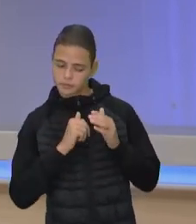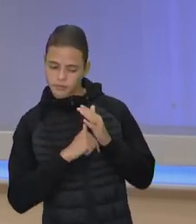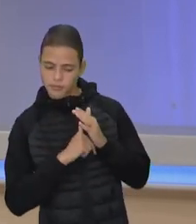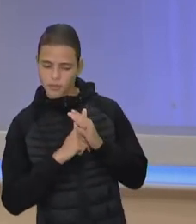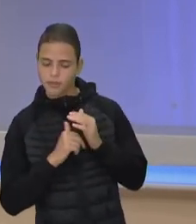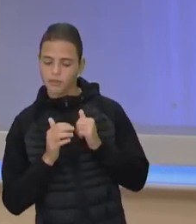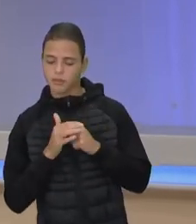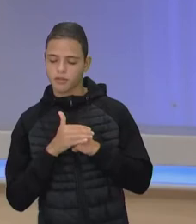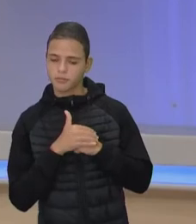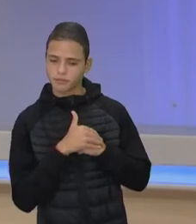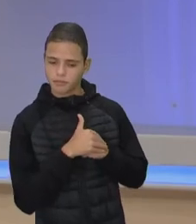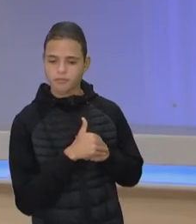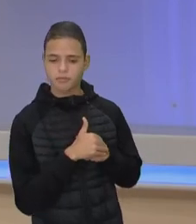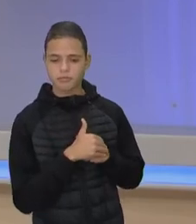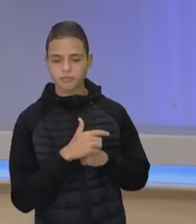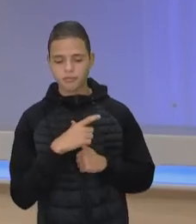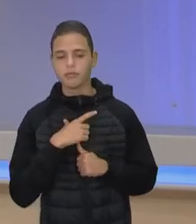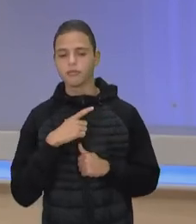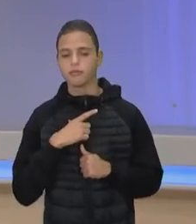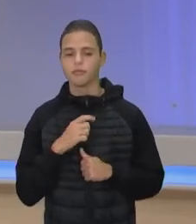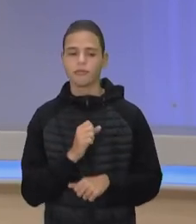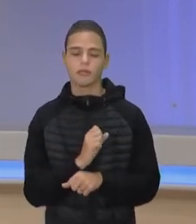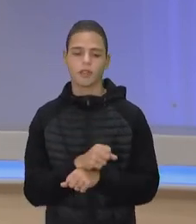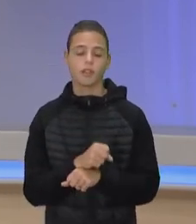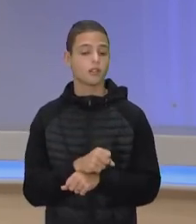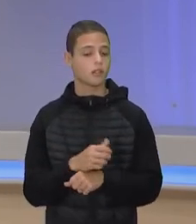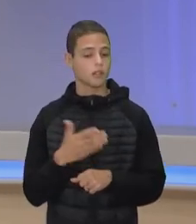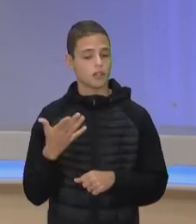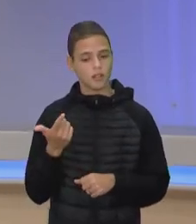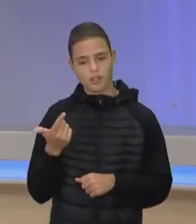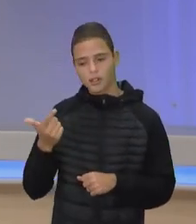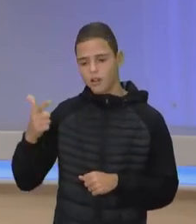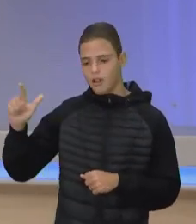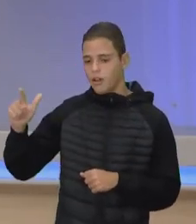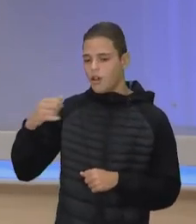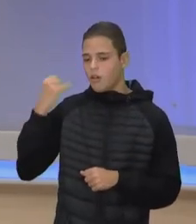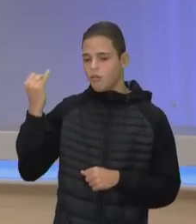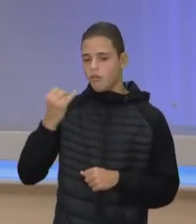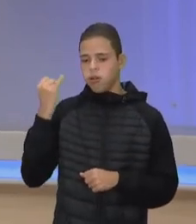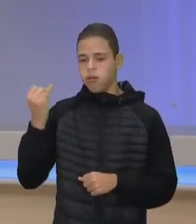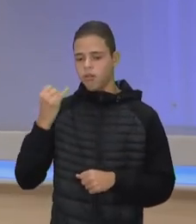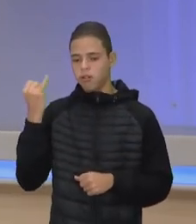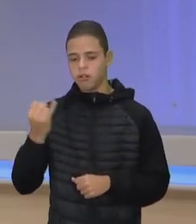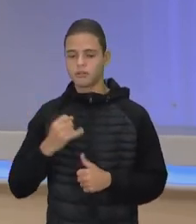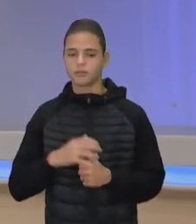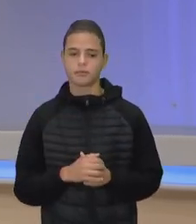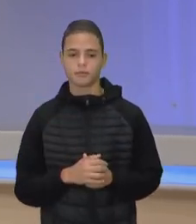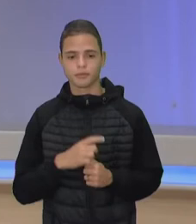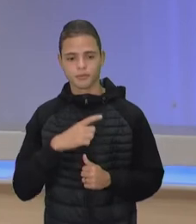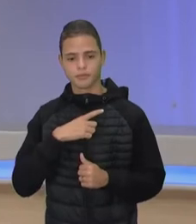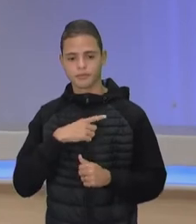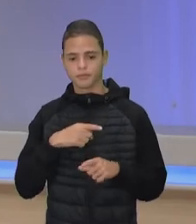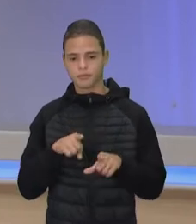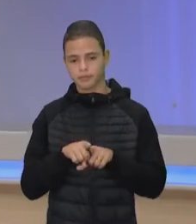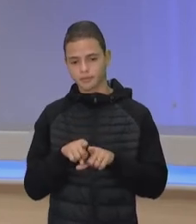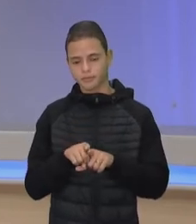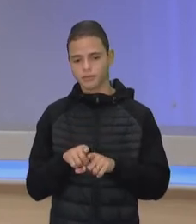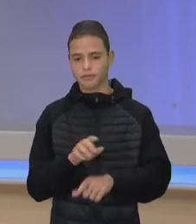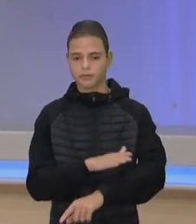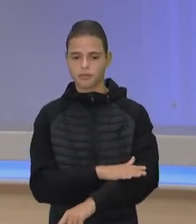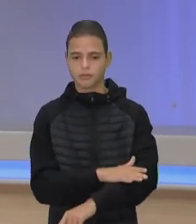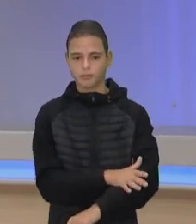explícitas, né? Então, essa é uma outra coisa importante. Outra coisa importante também a respeito do racismo